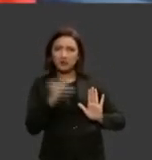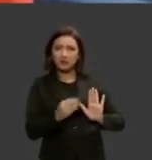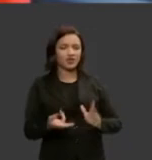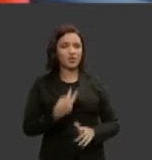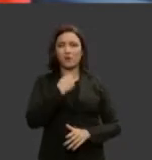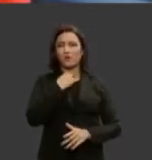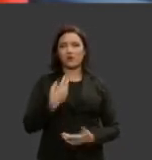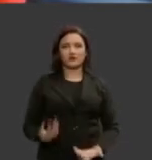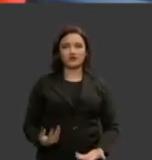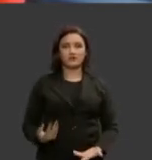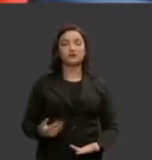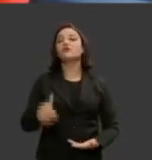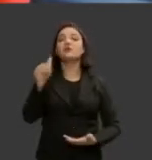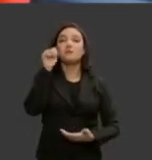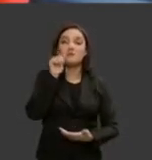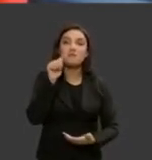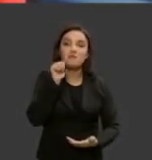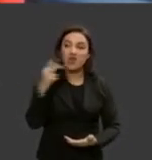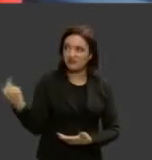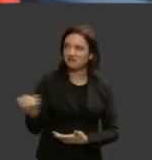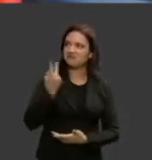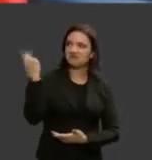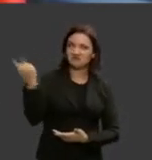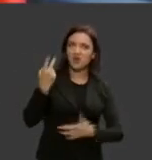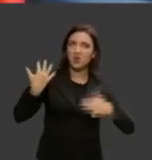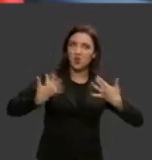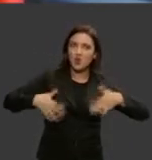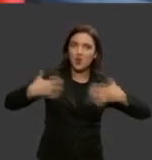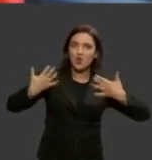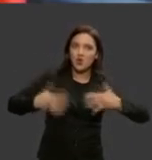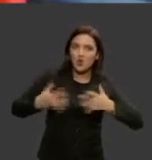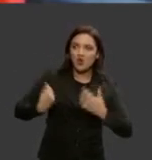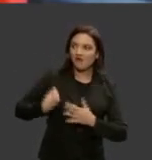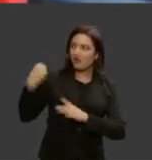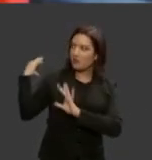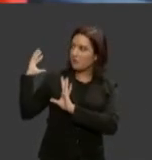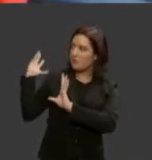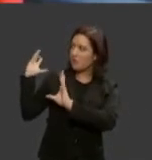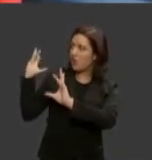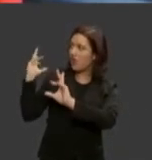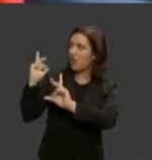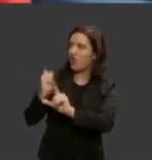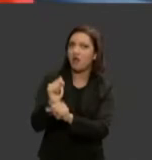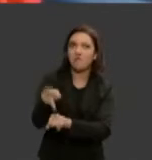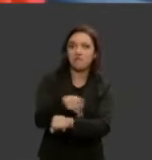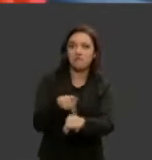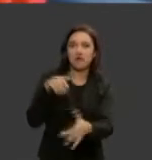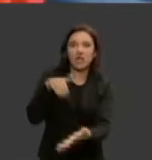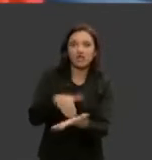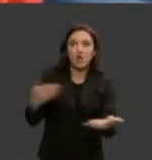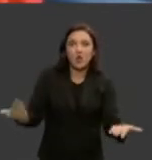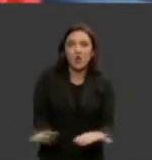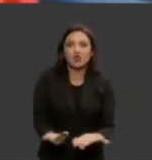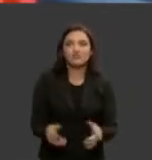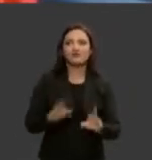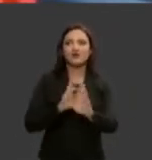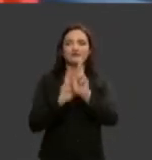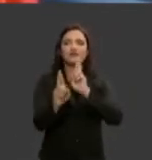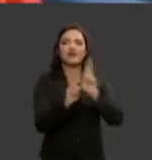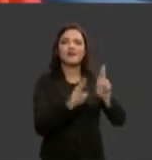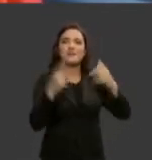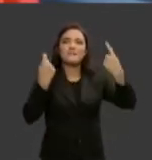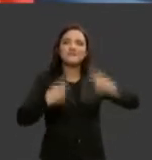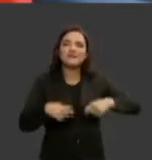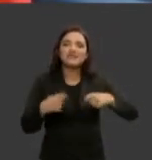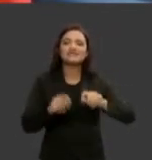sim de mulheres valorosas que construíram a trajetória do nosso país até aqui e essas relações precisam